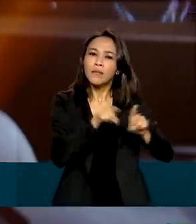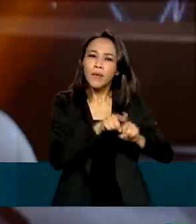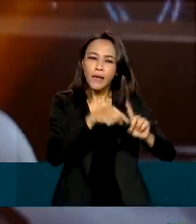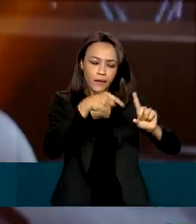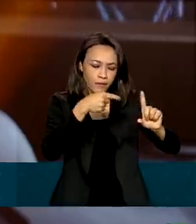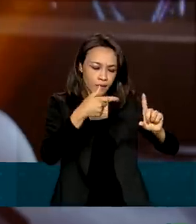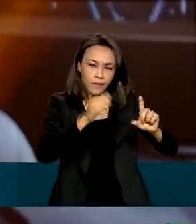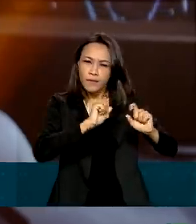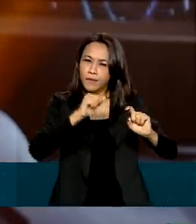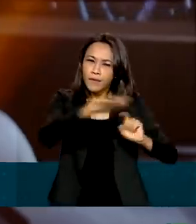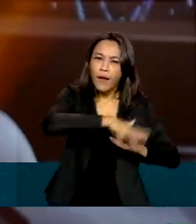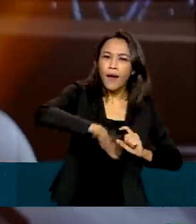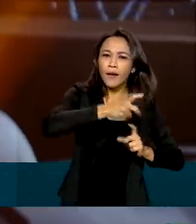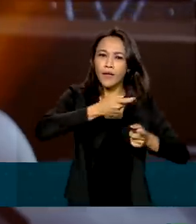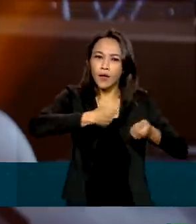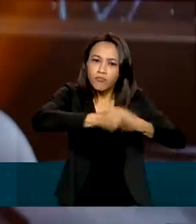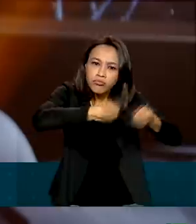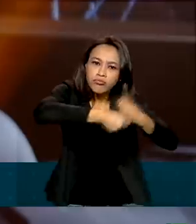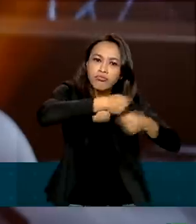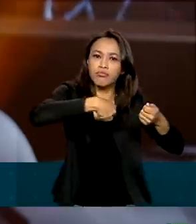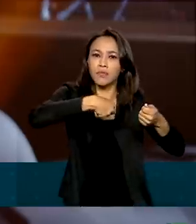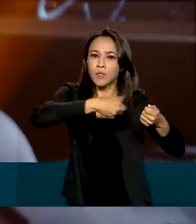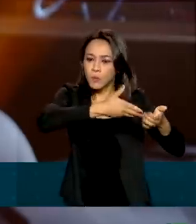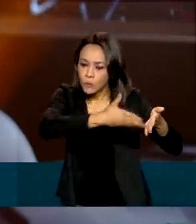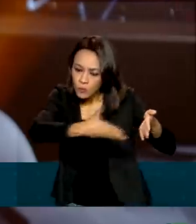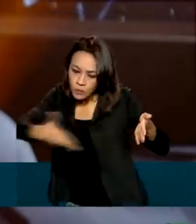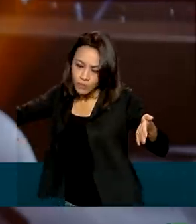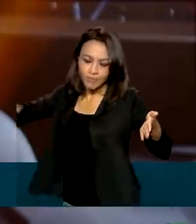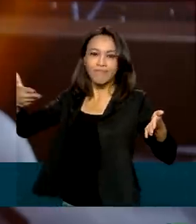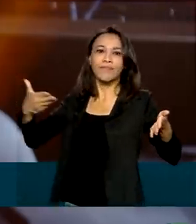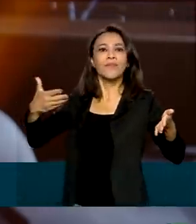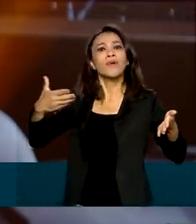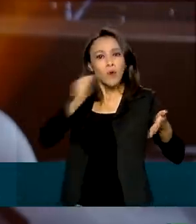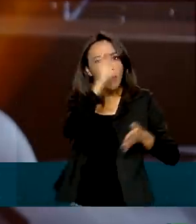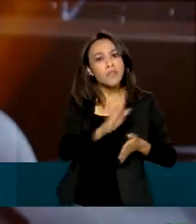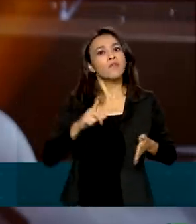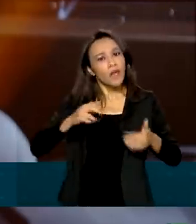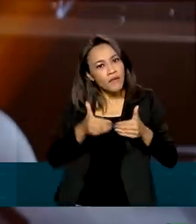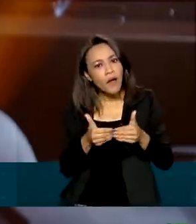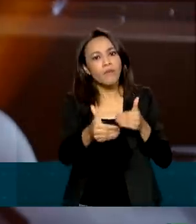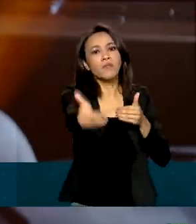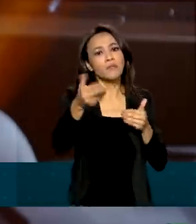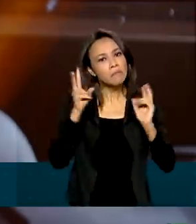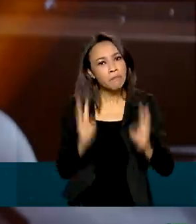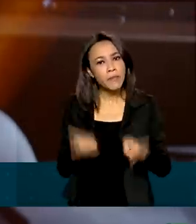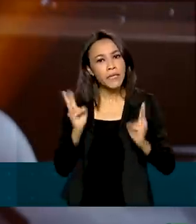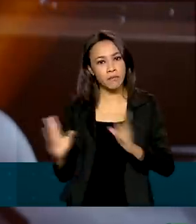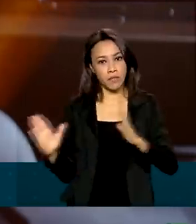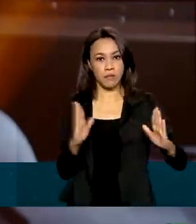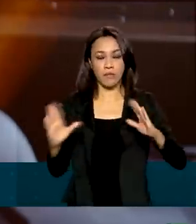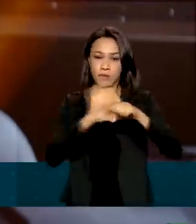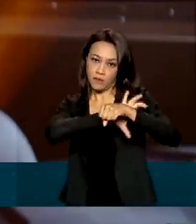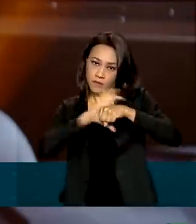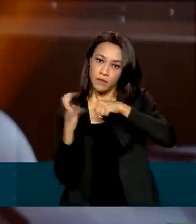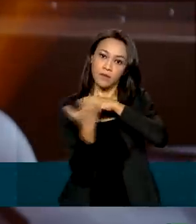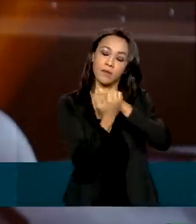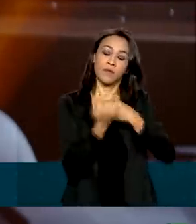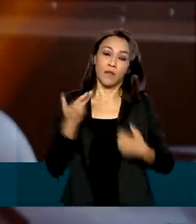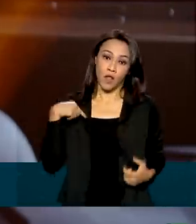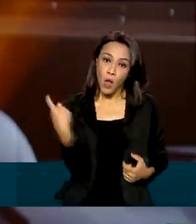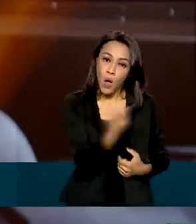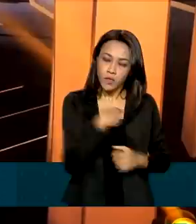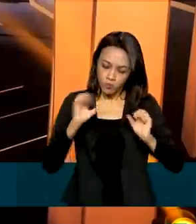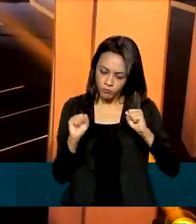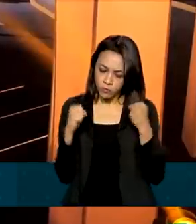financeiras e estruturas organizacionais. E o Brasil também viu avanços, mesmo durante o período pandêmico. Nossa infraestrutura está se